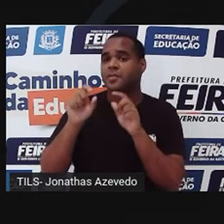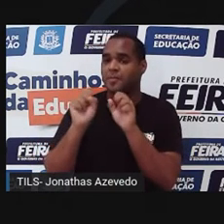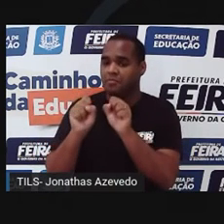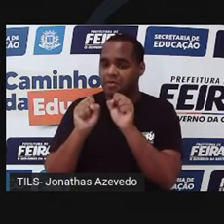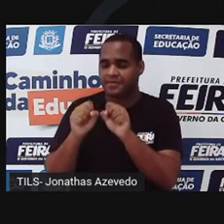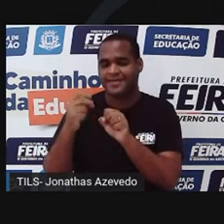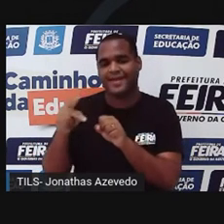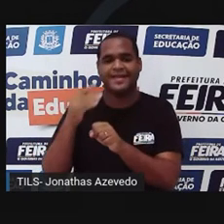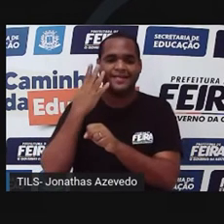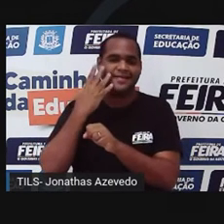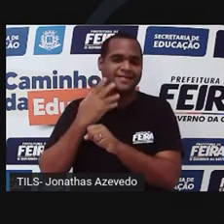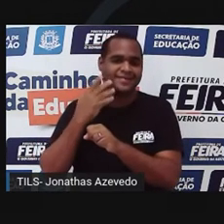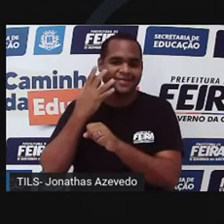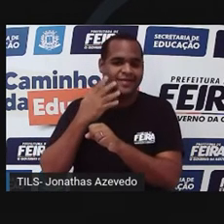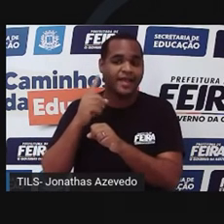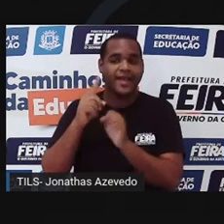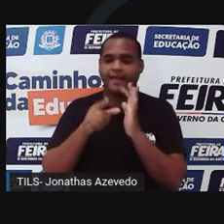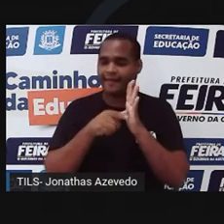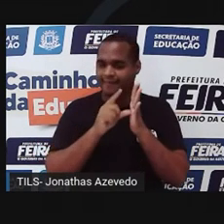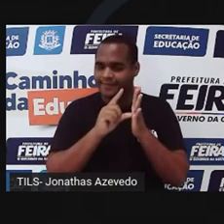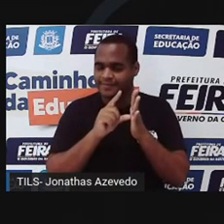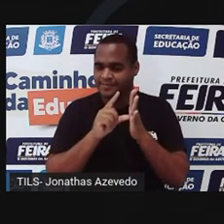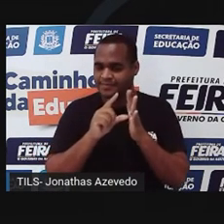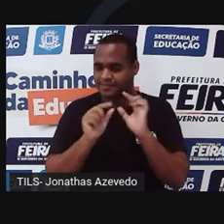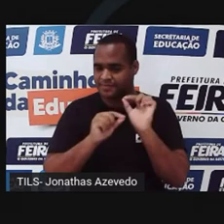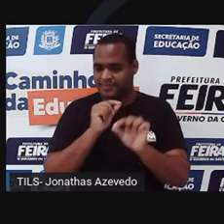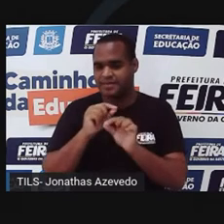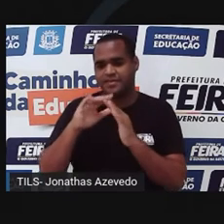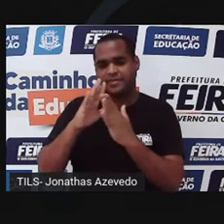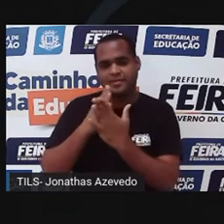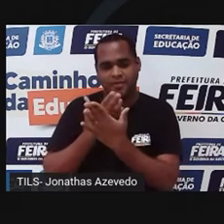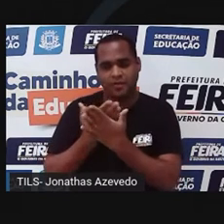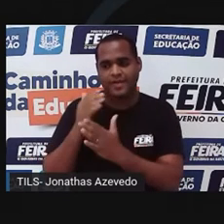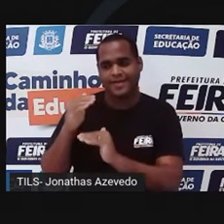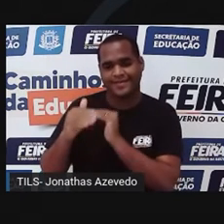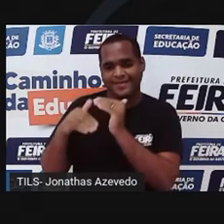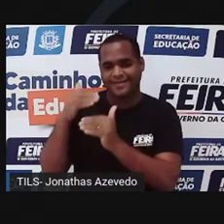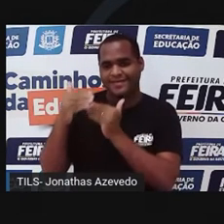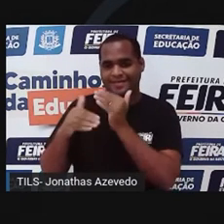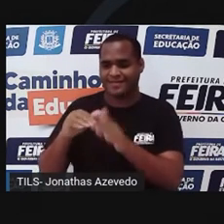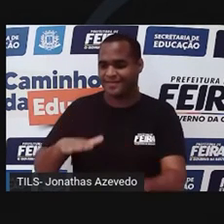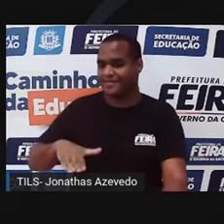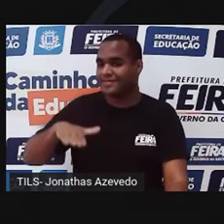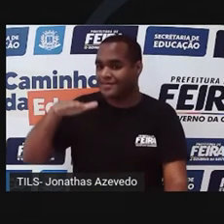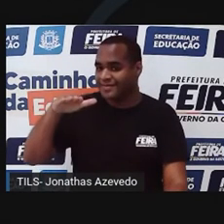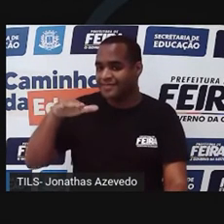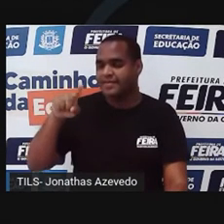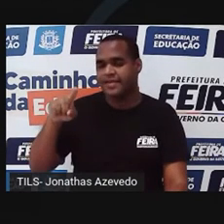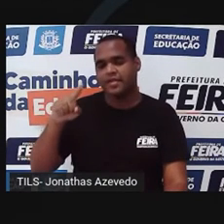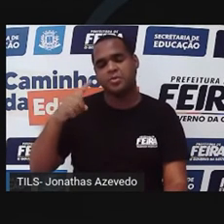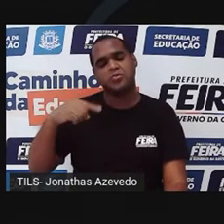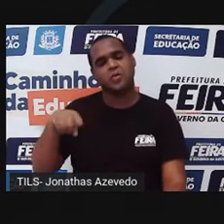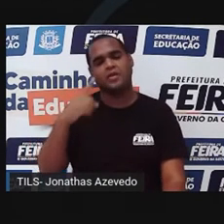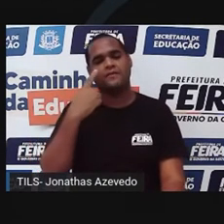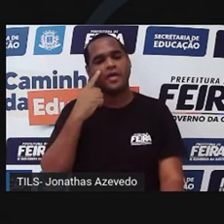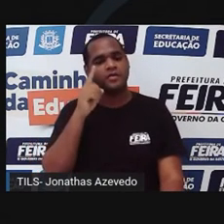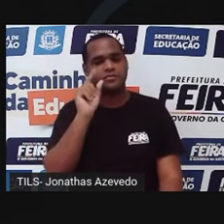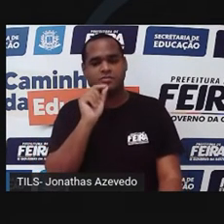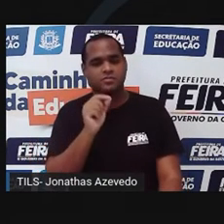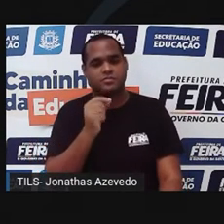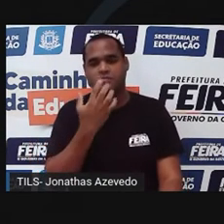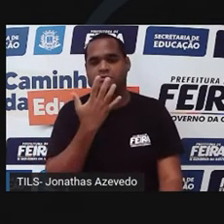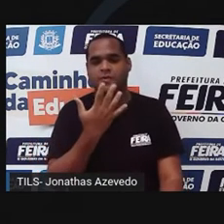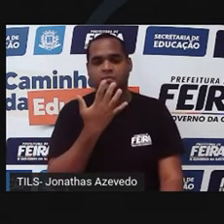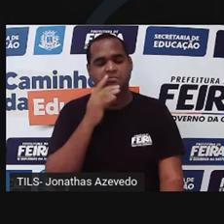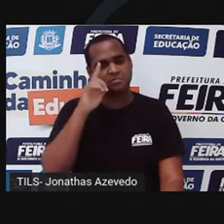ser aquela criança que na escola, no desenvolvimento, muito de nós não sabemos as cores.